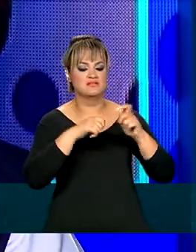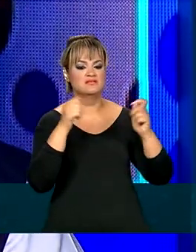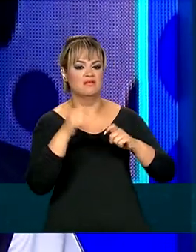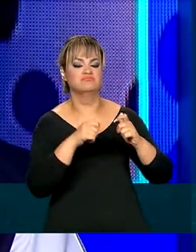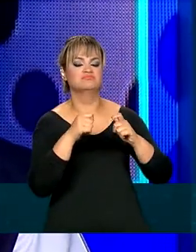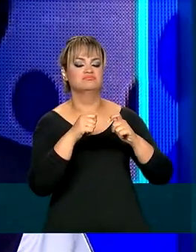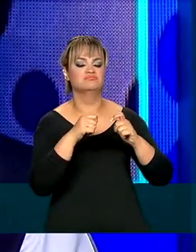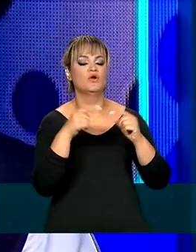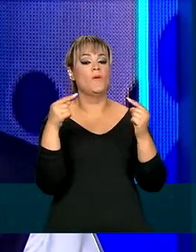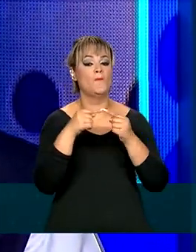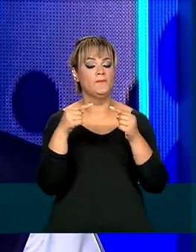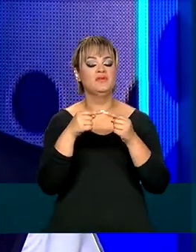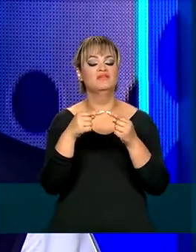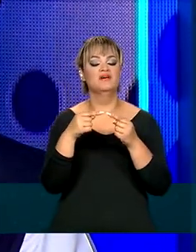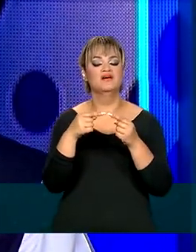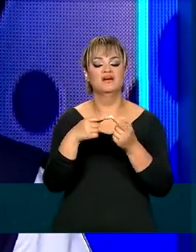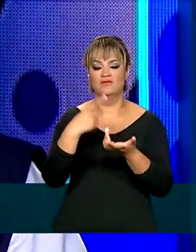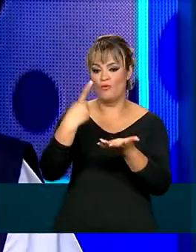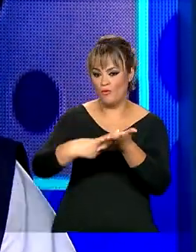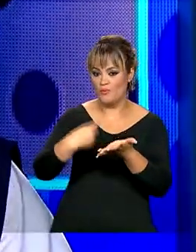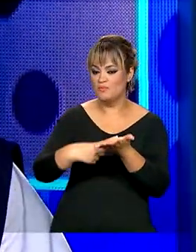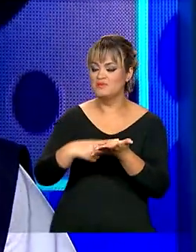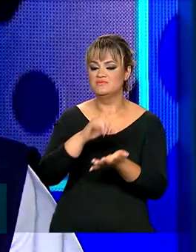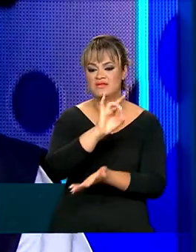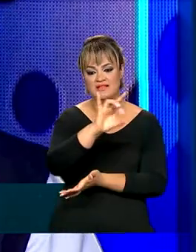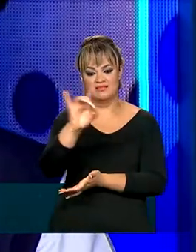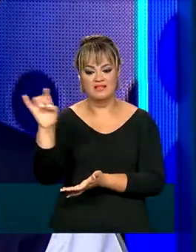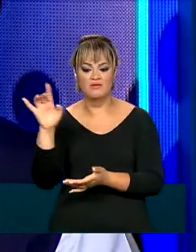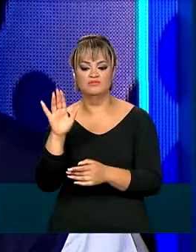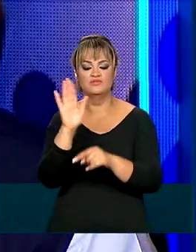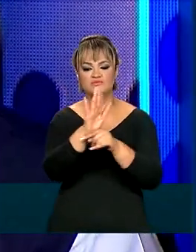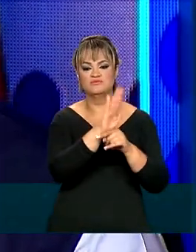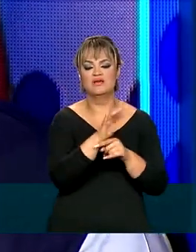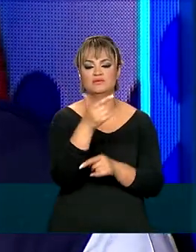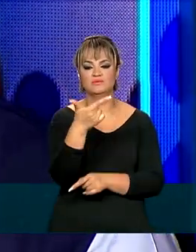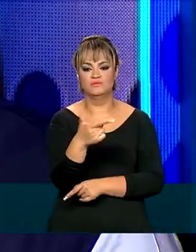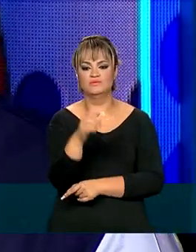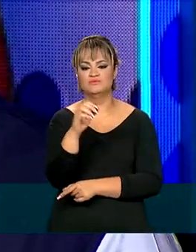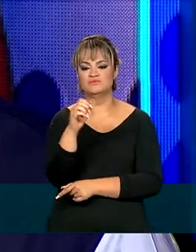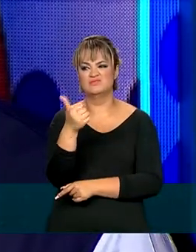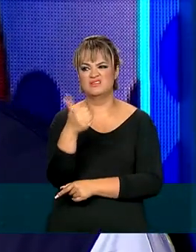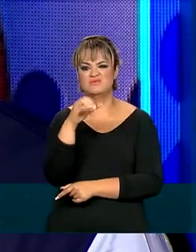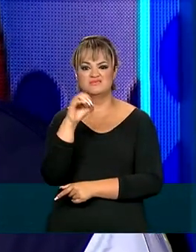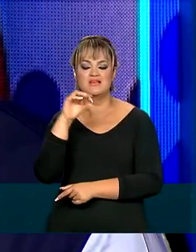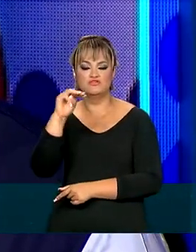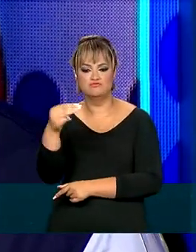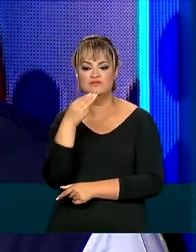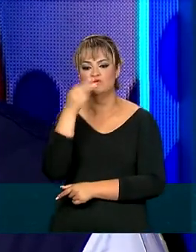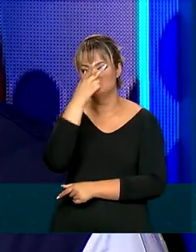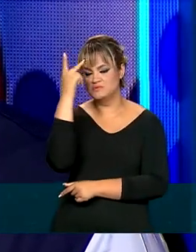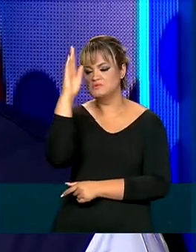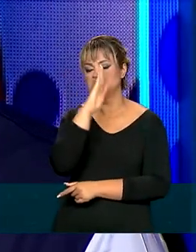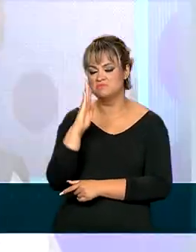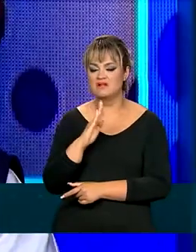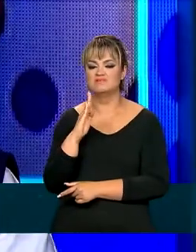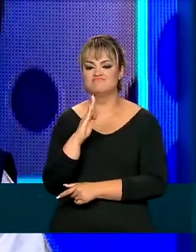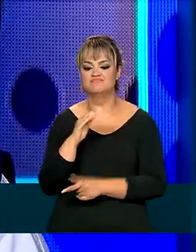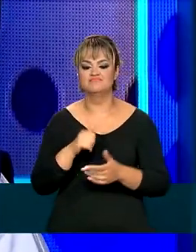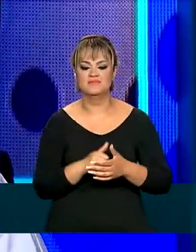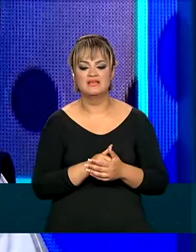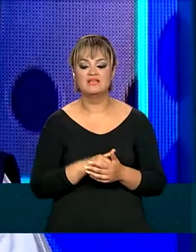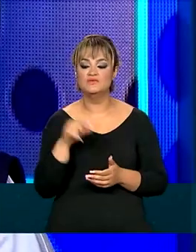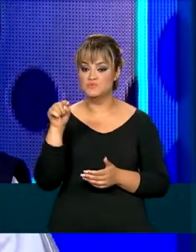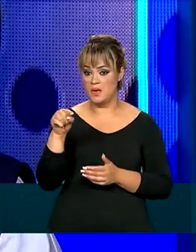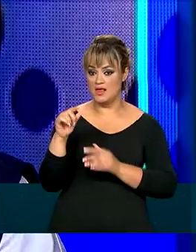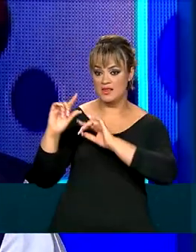do compromisso que nós temos com cada um dos 210 milhões de brasileiros. É um